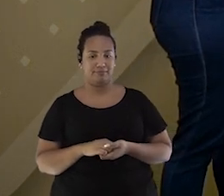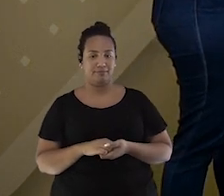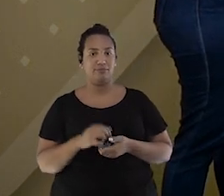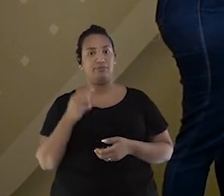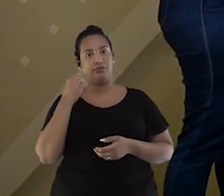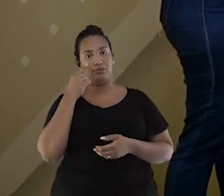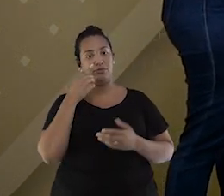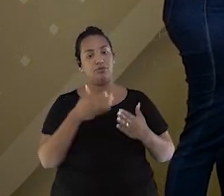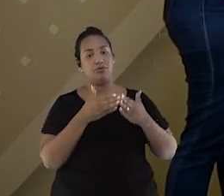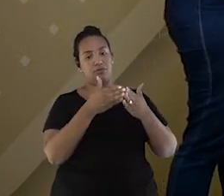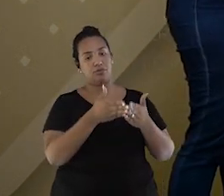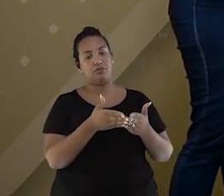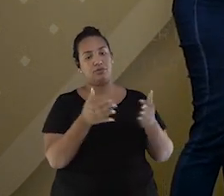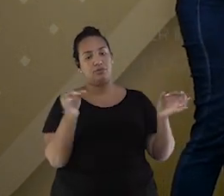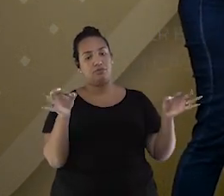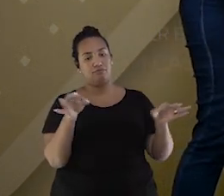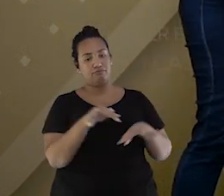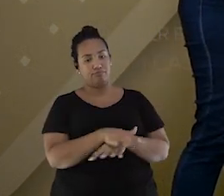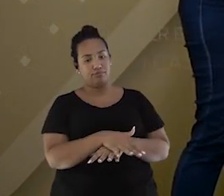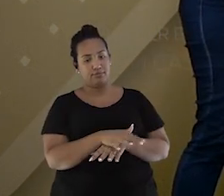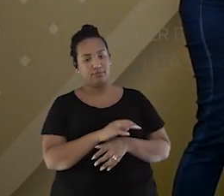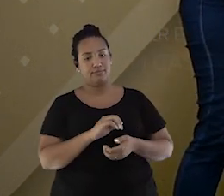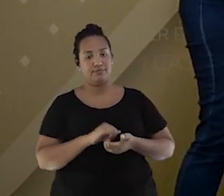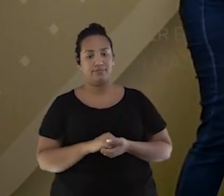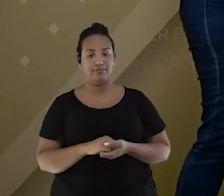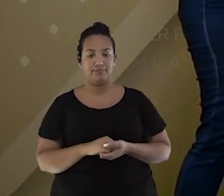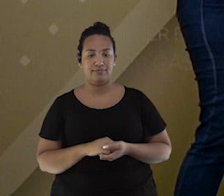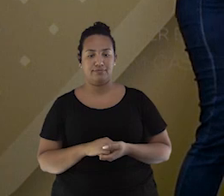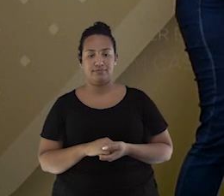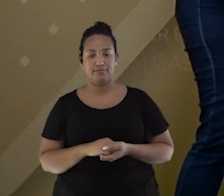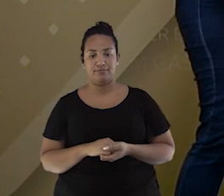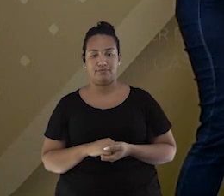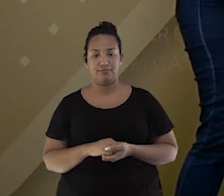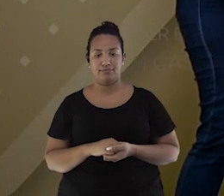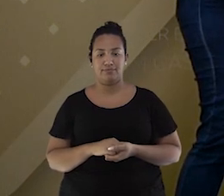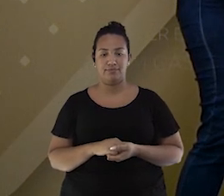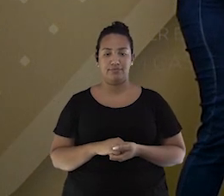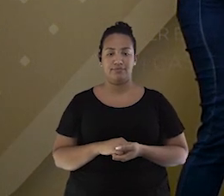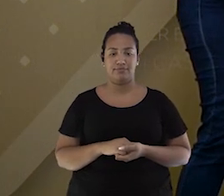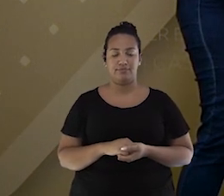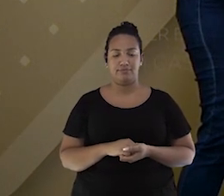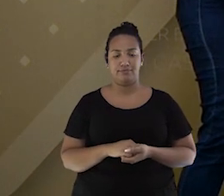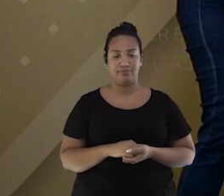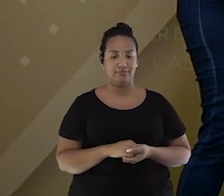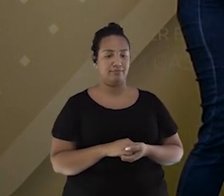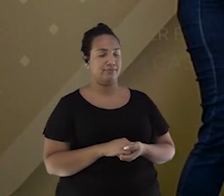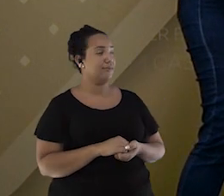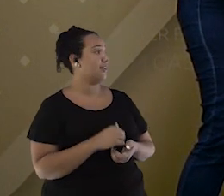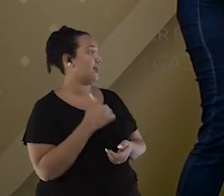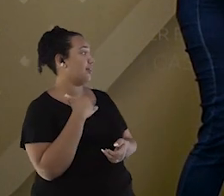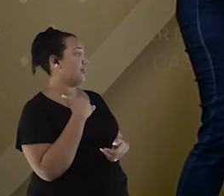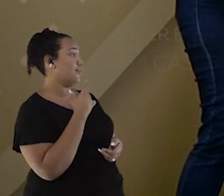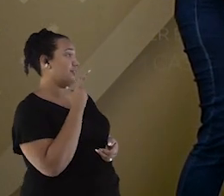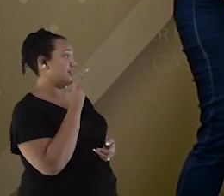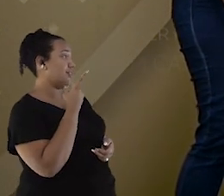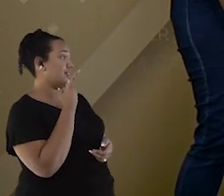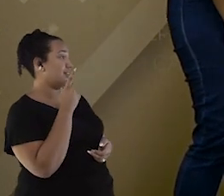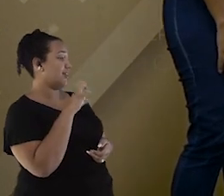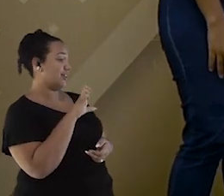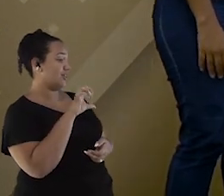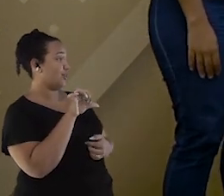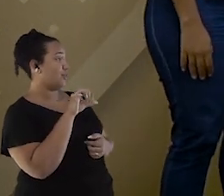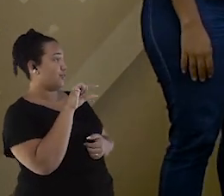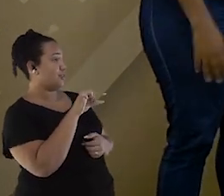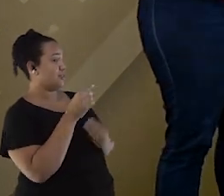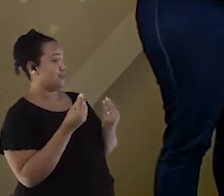caso, né? Ah, ah, ah. Você marcou F8. Eu disse E9. Eu tinha errado? Ah, você errou